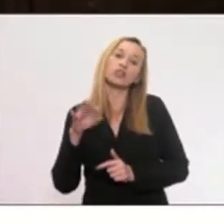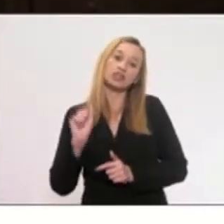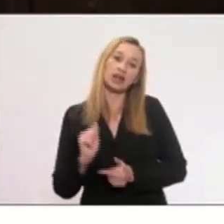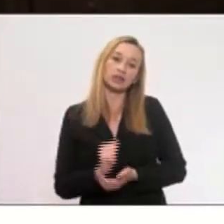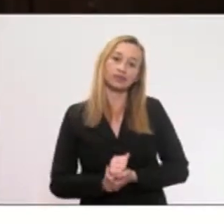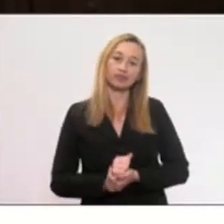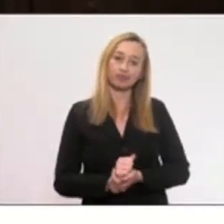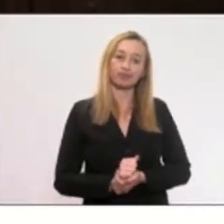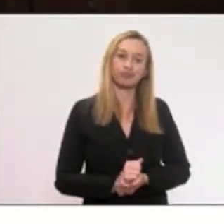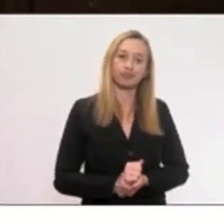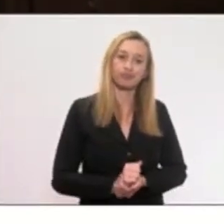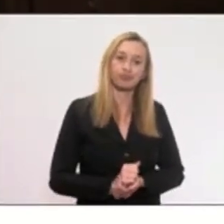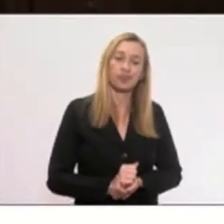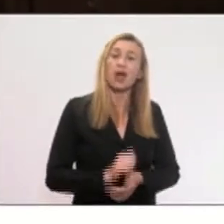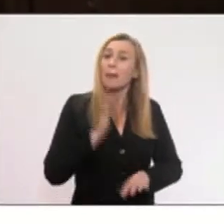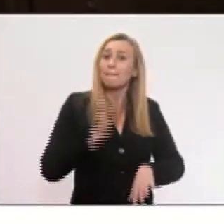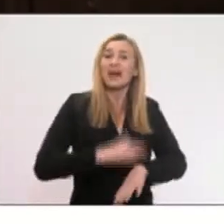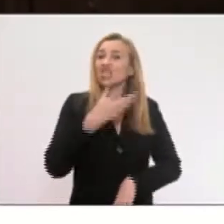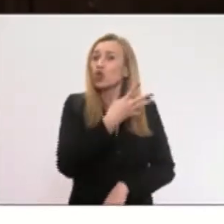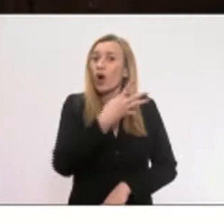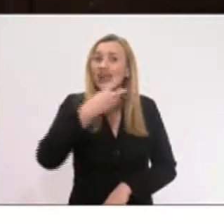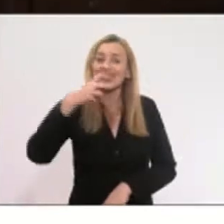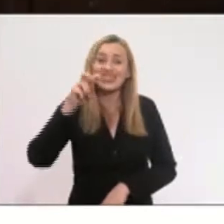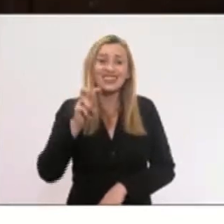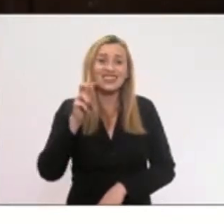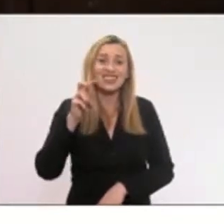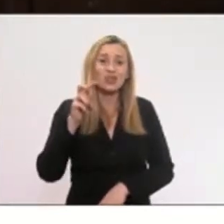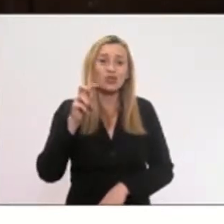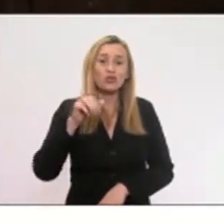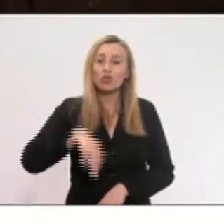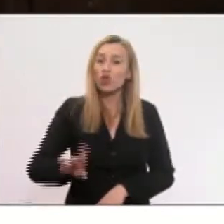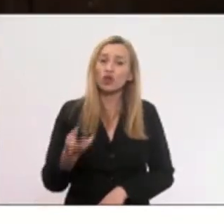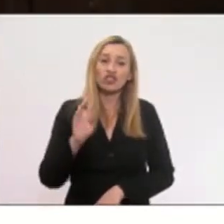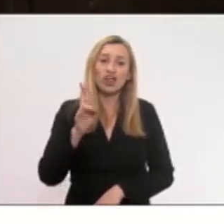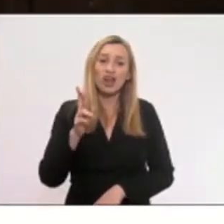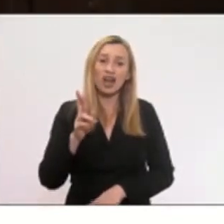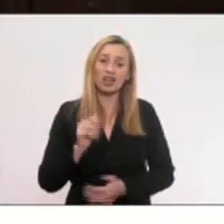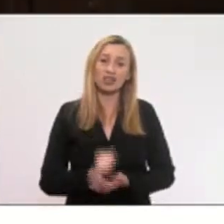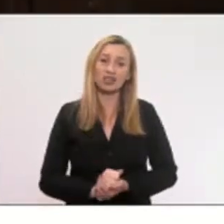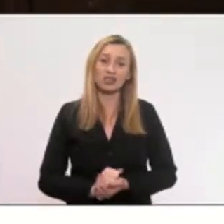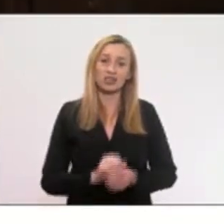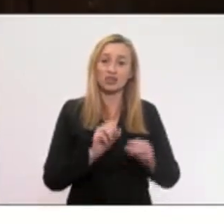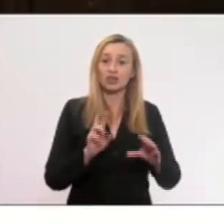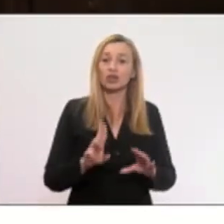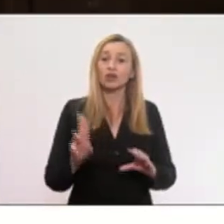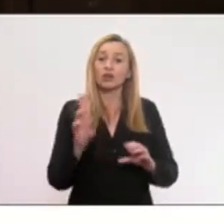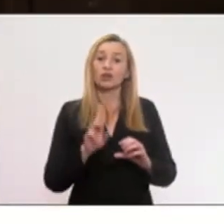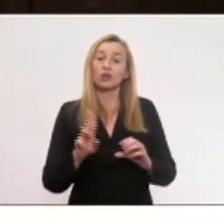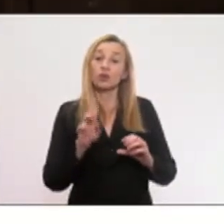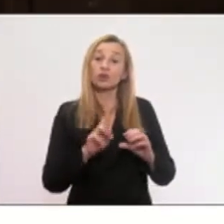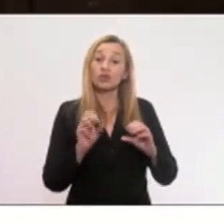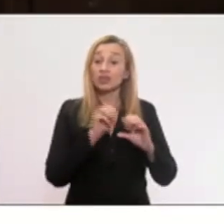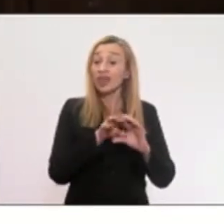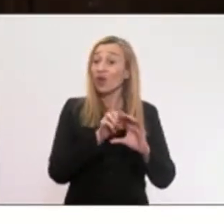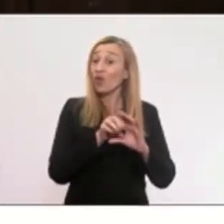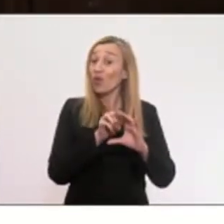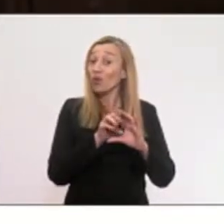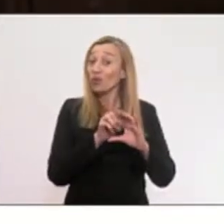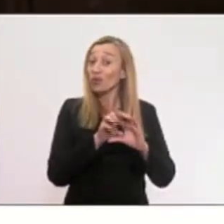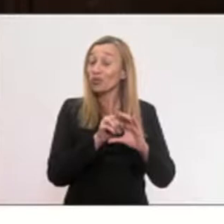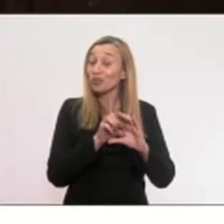pasmem, presidente. São mais de 45 milhões de reais com publicidade. 45